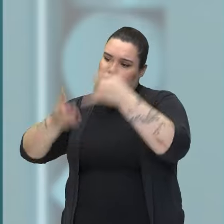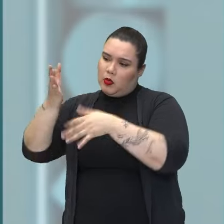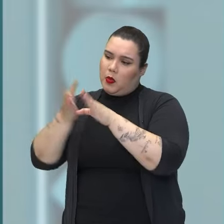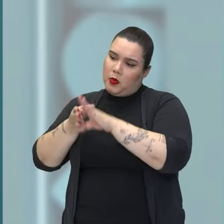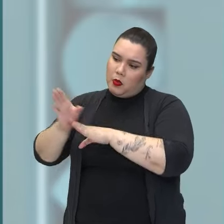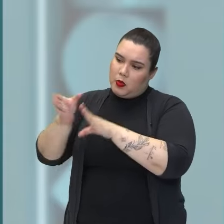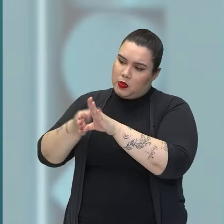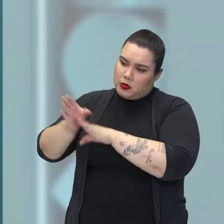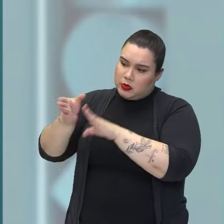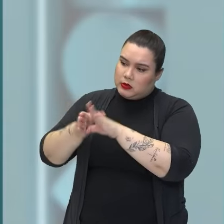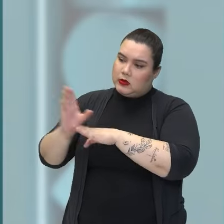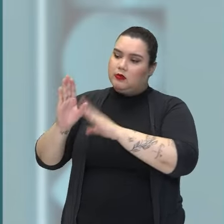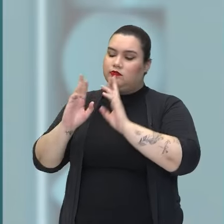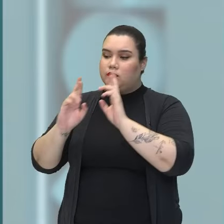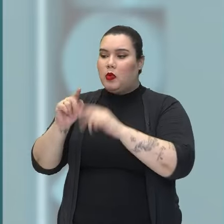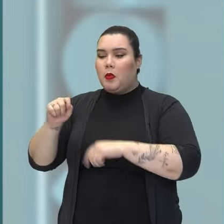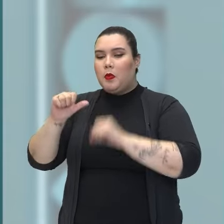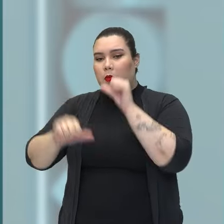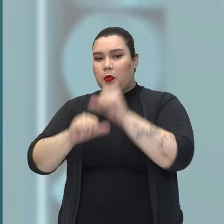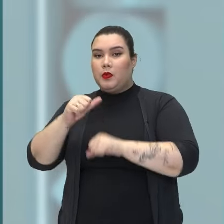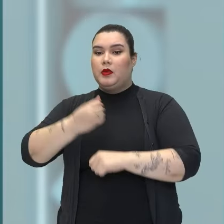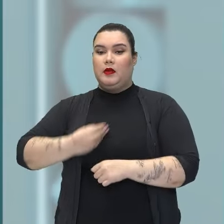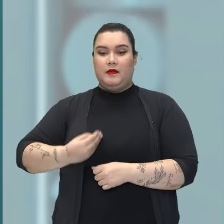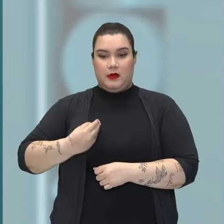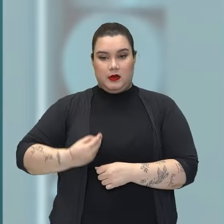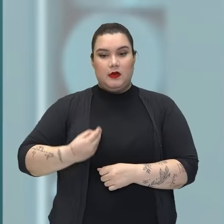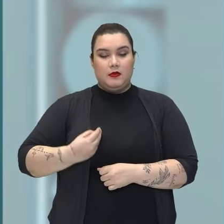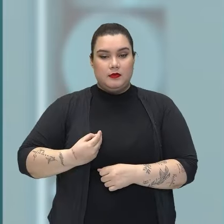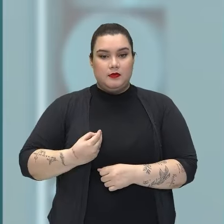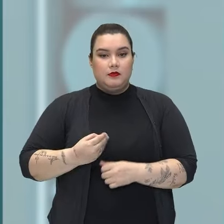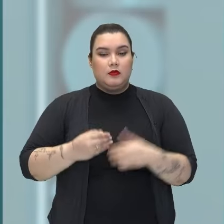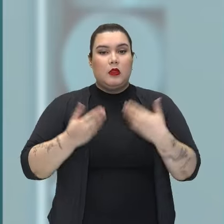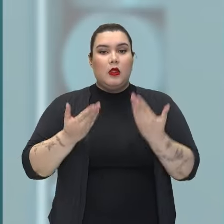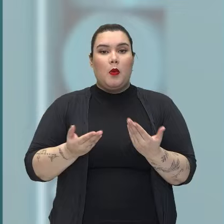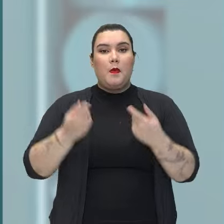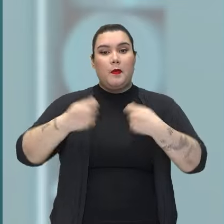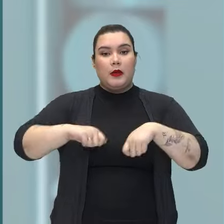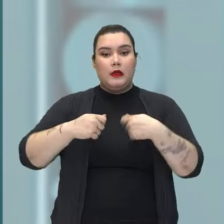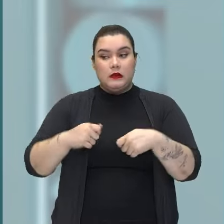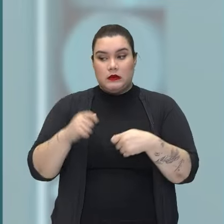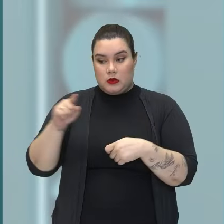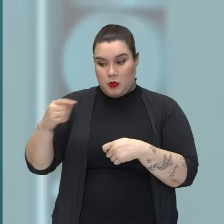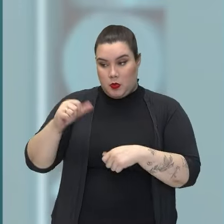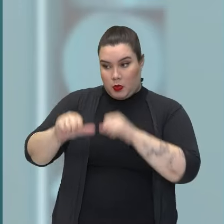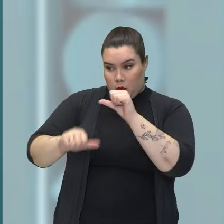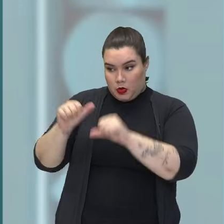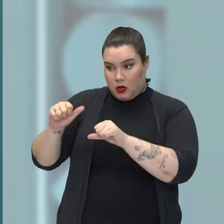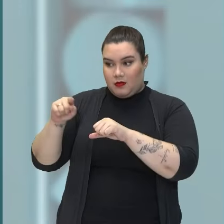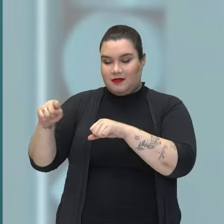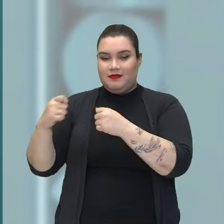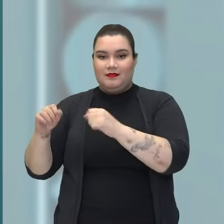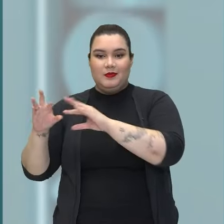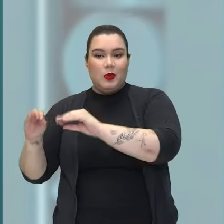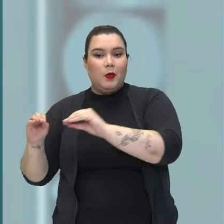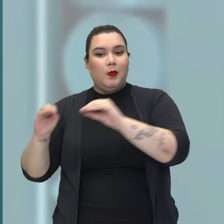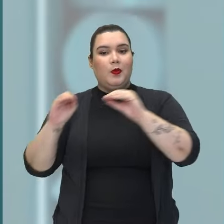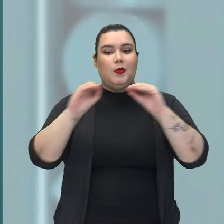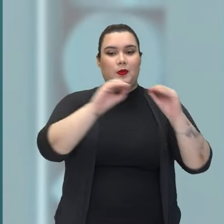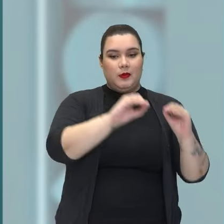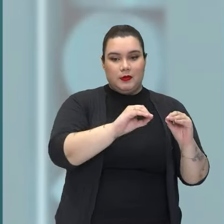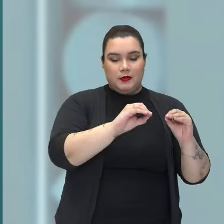essa vontade de mudar de vida. E para mudar de vida, ele precisa sair daquele local. Então, ele vai para uma terra